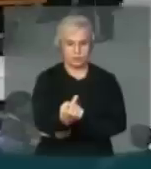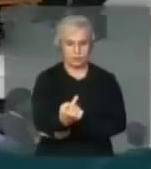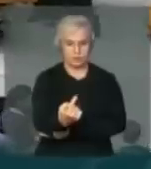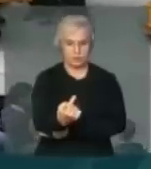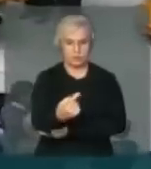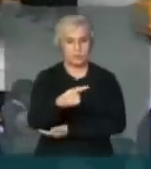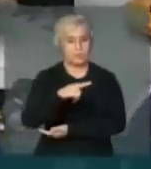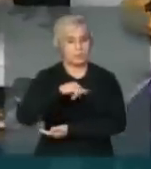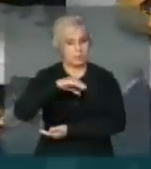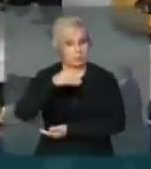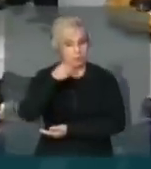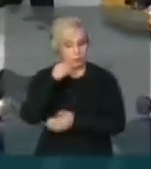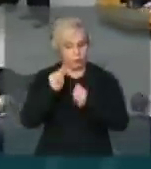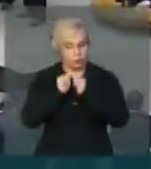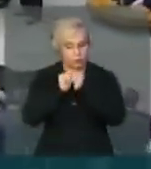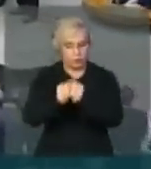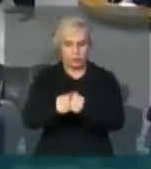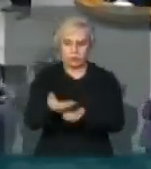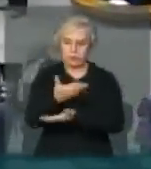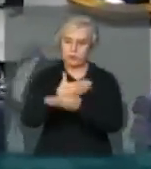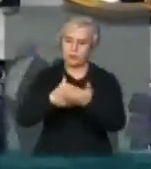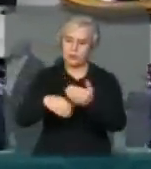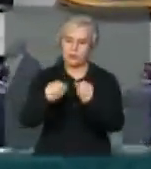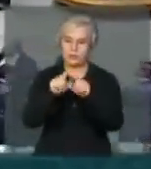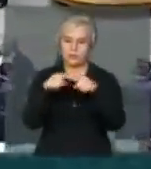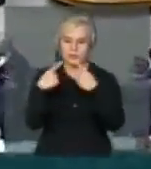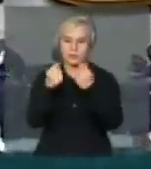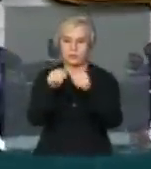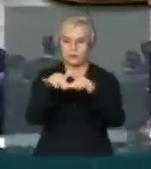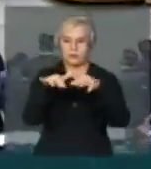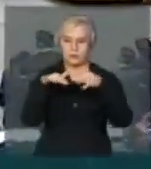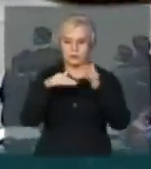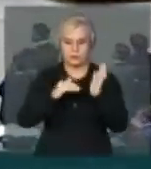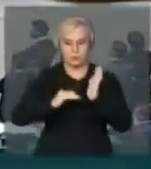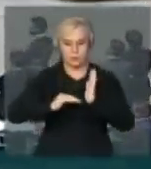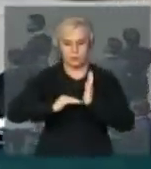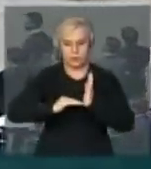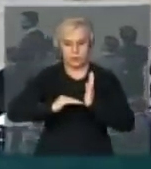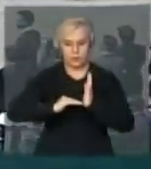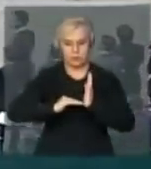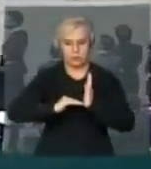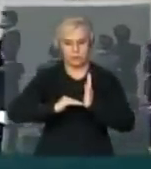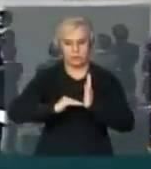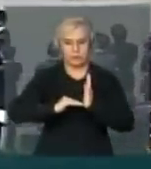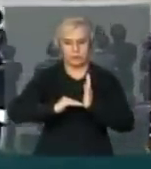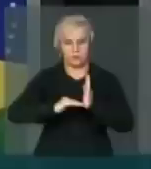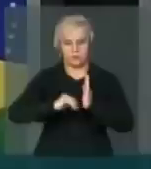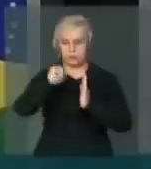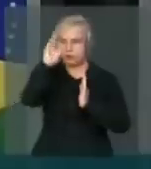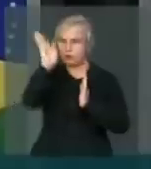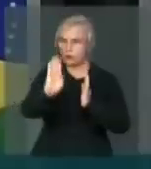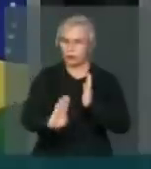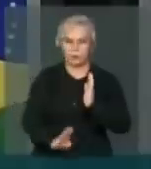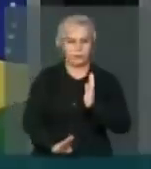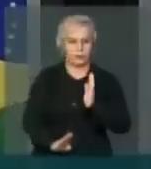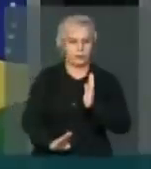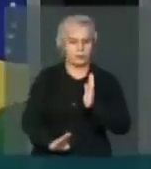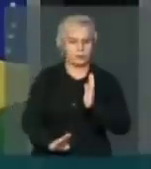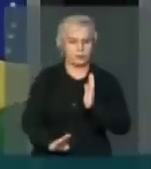oportunidade de acompanhar A audiência do Senado Federal O Brasil ficou